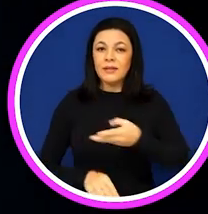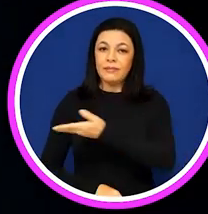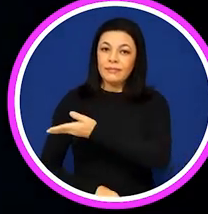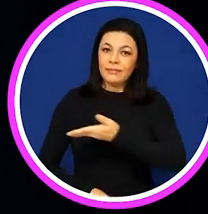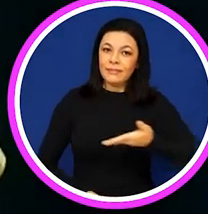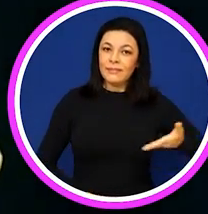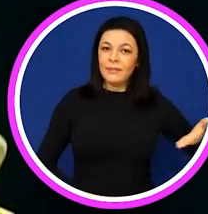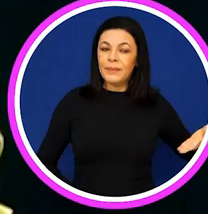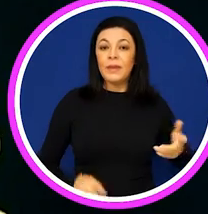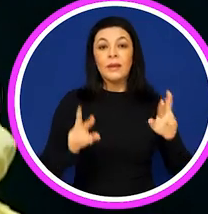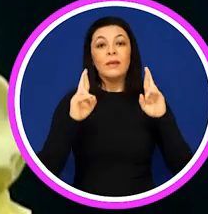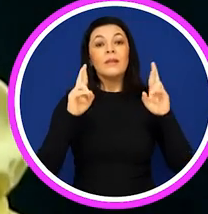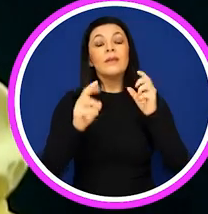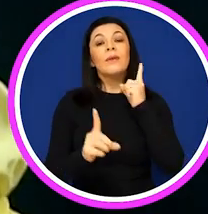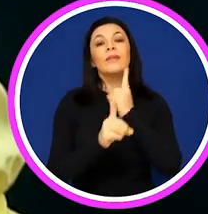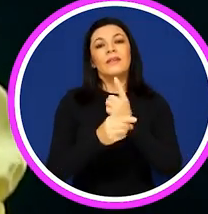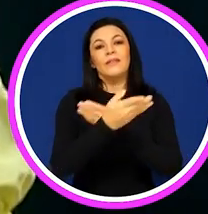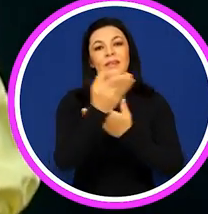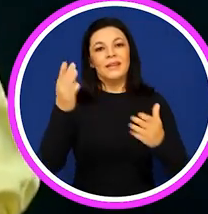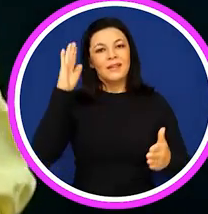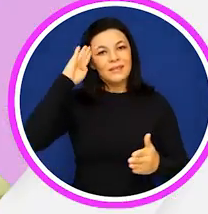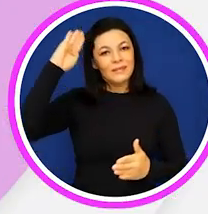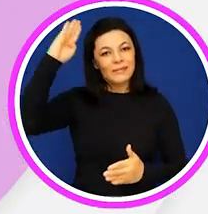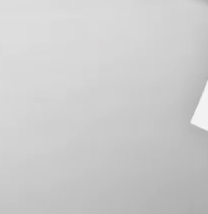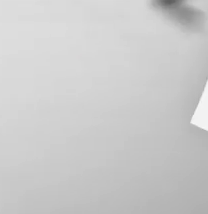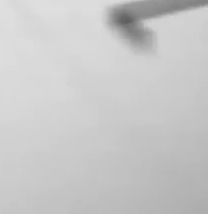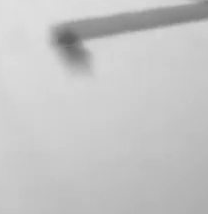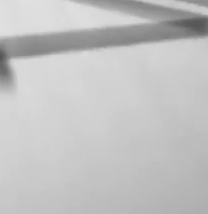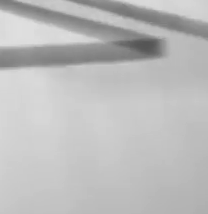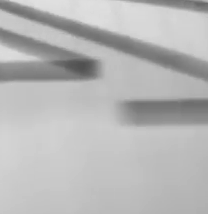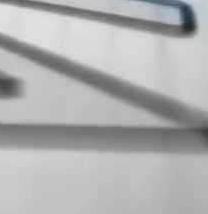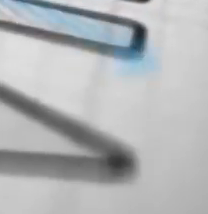.br Esperamos encontrar você. Até lá!